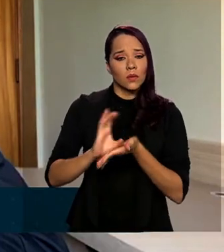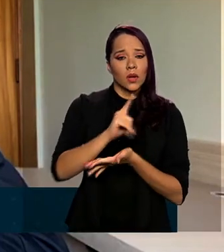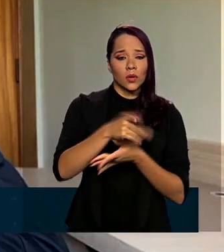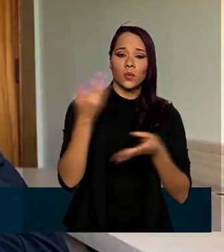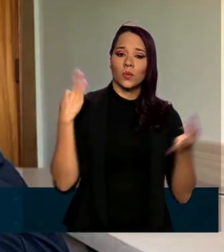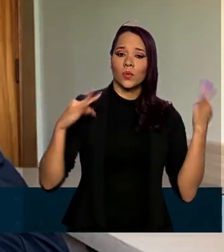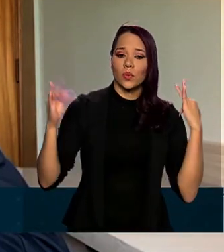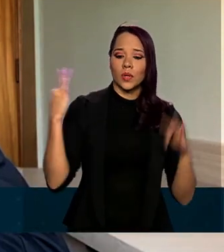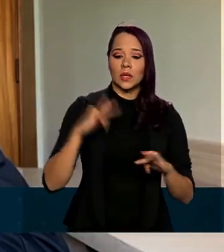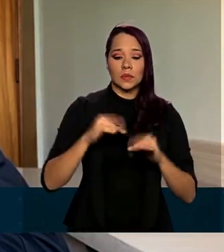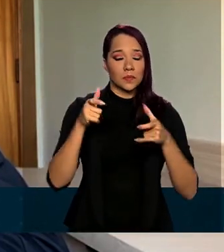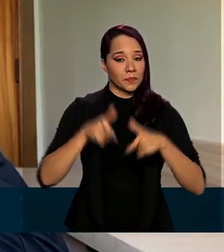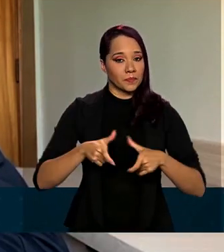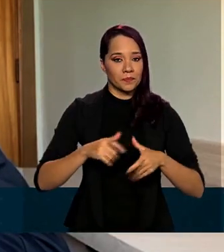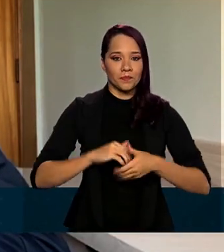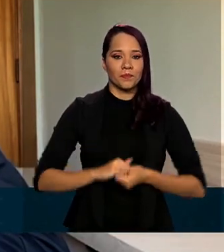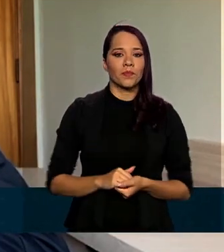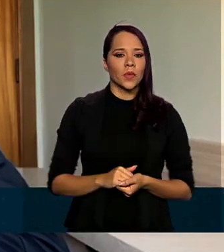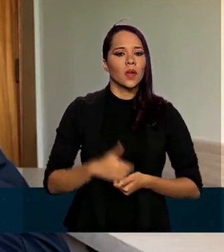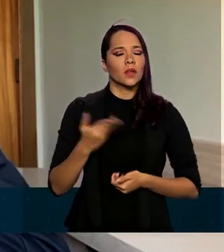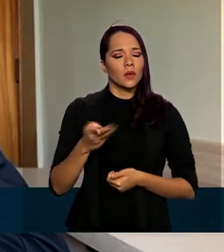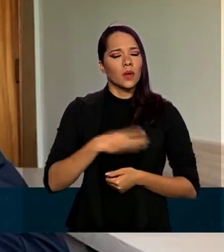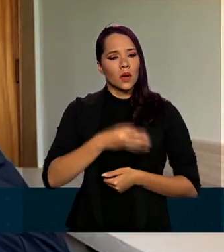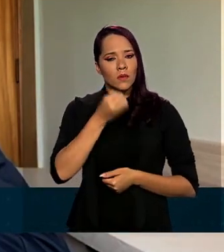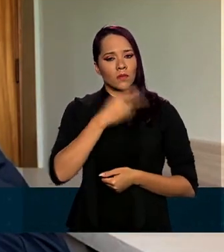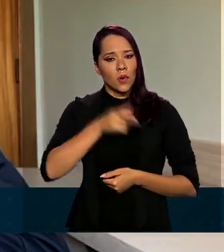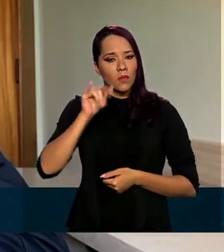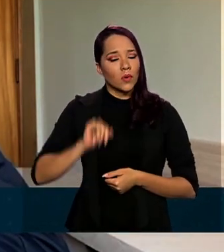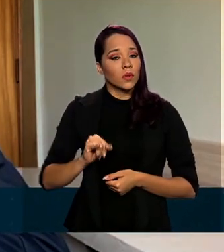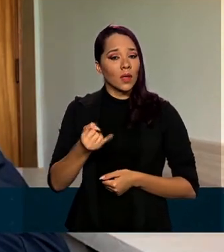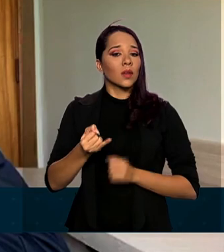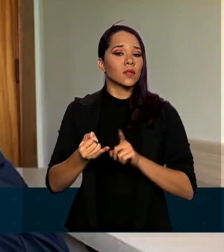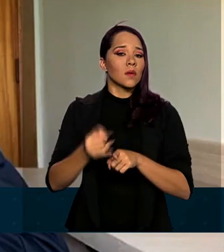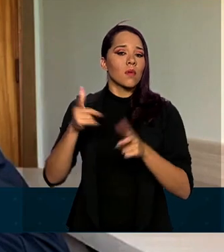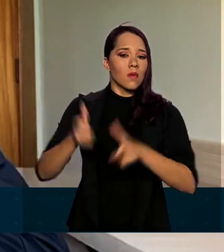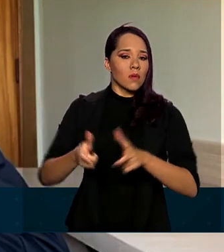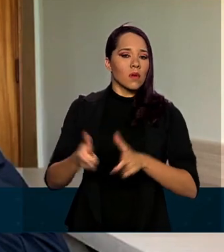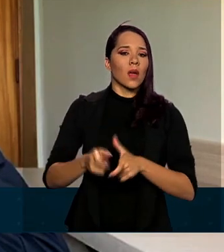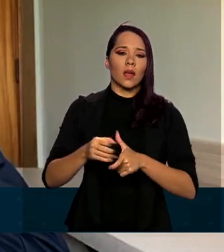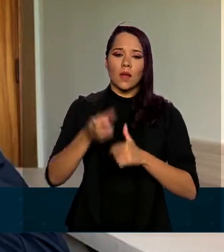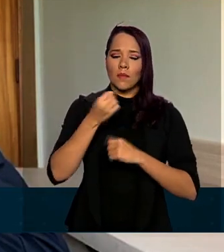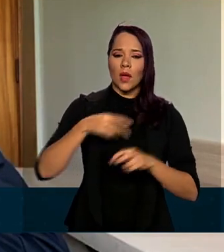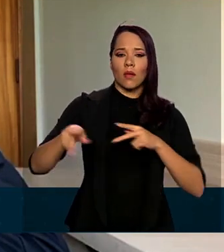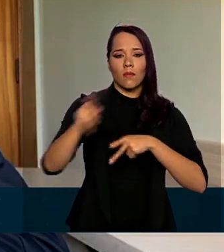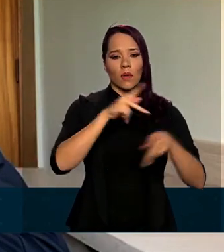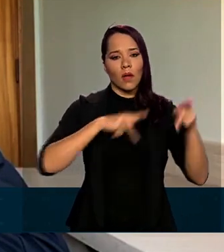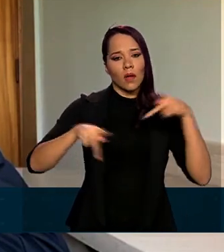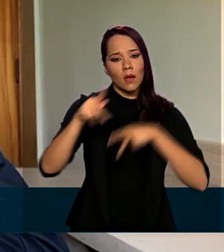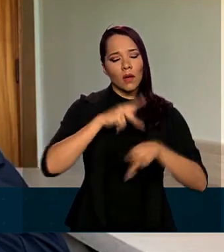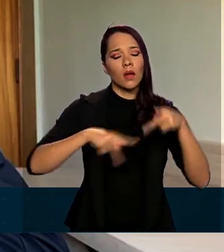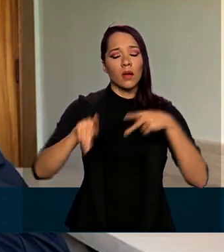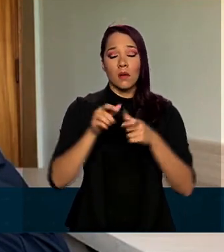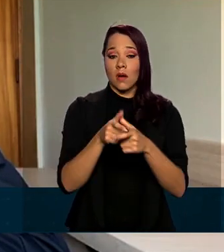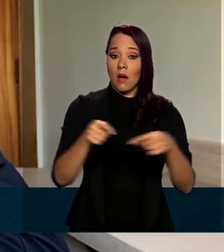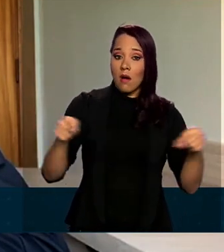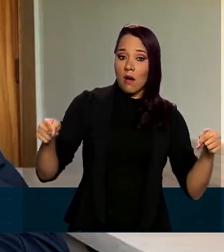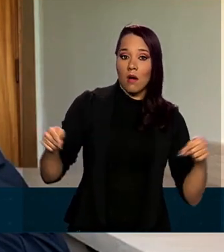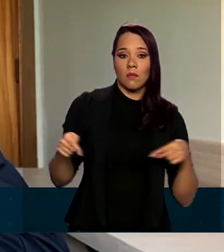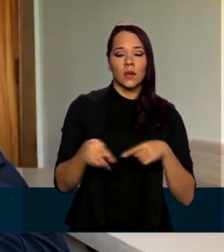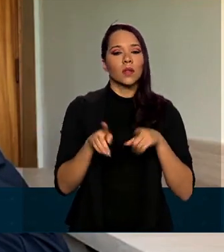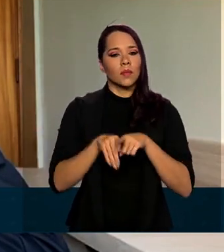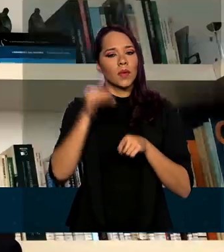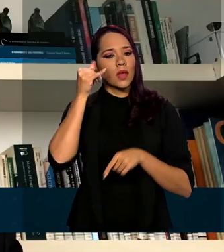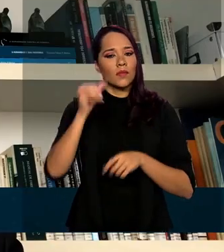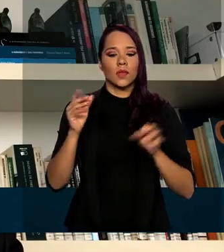turismo local. As vinícolas são uma ótima opção para lugares que sejam bem arejados, sejam amplos e que não aconteça